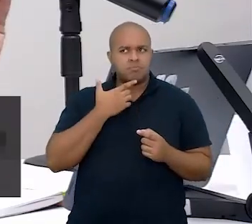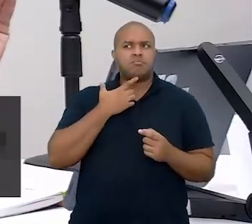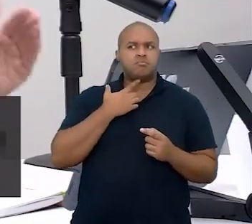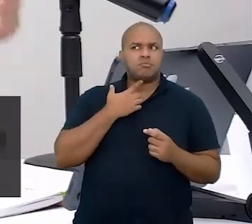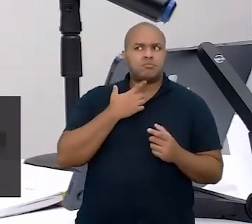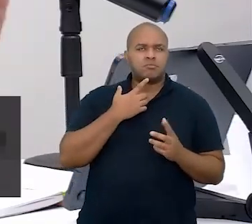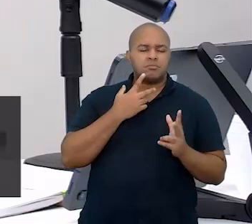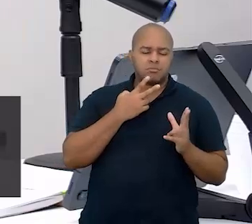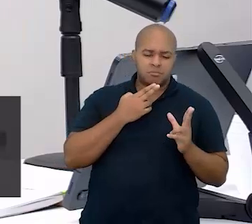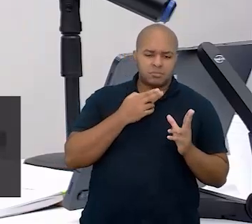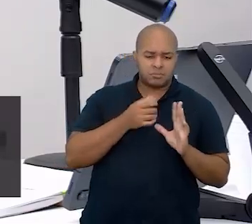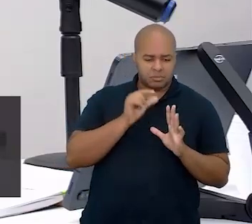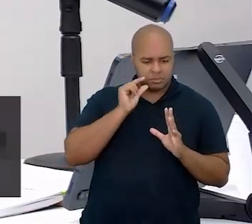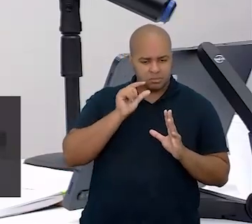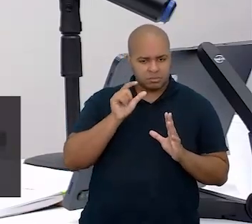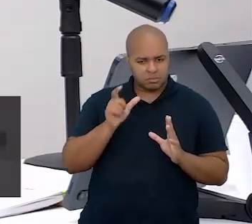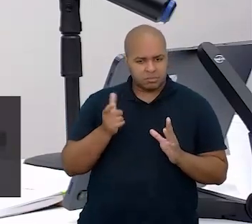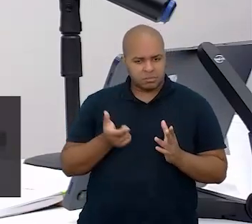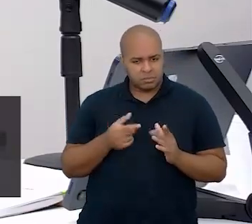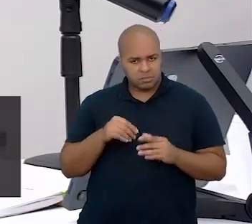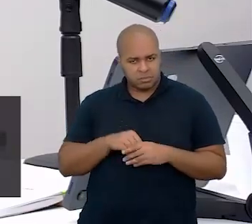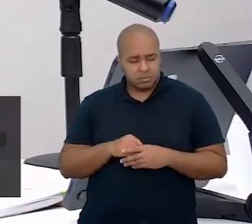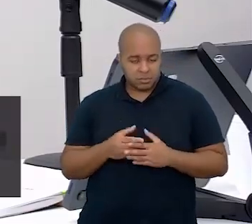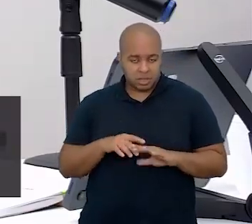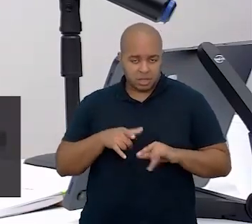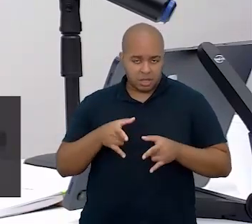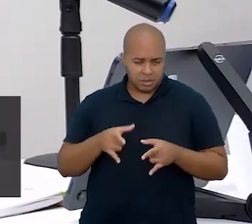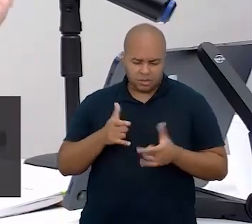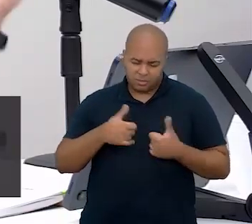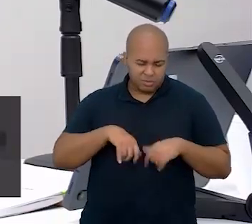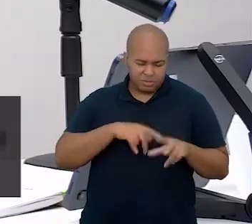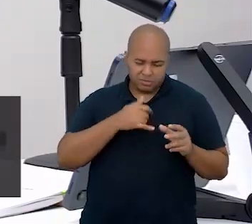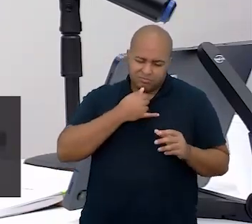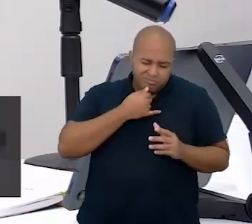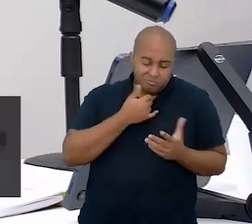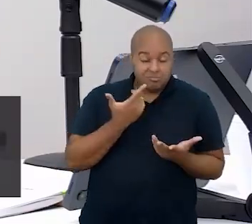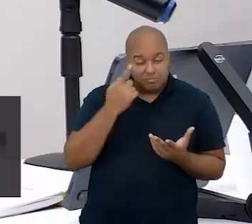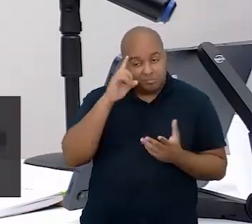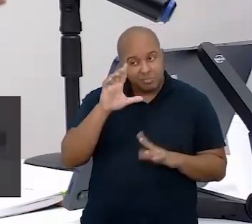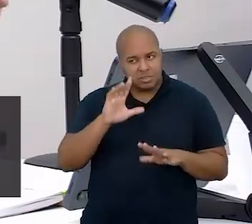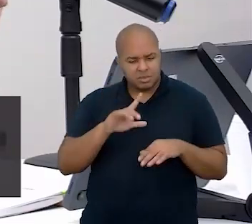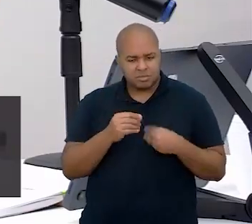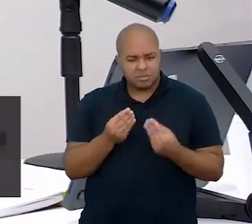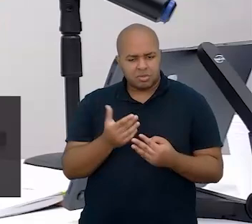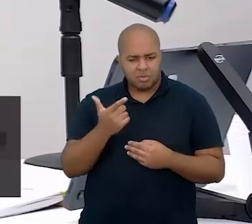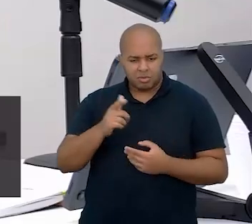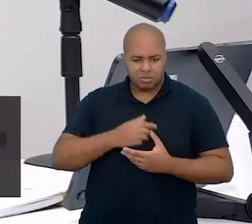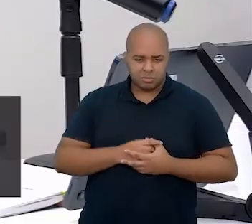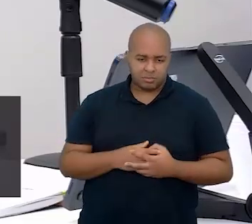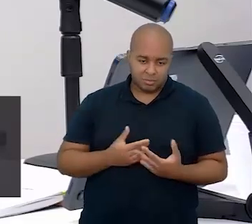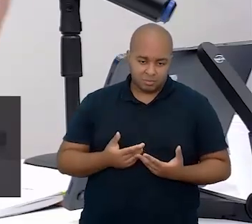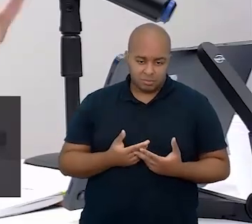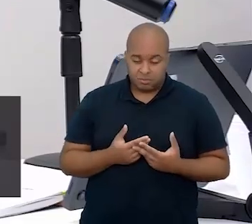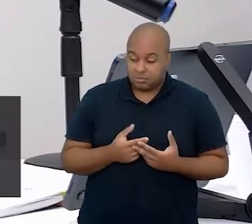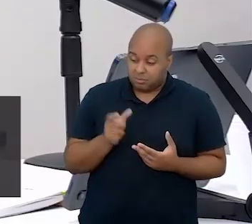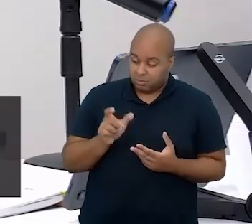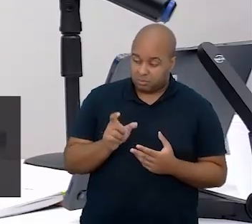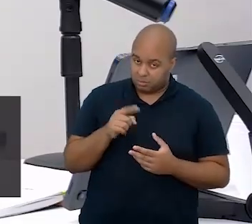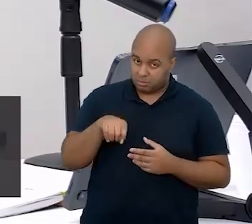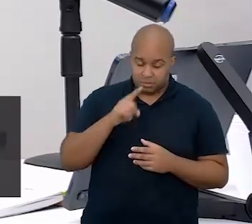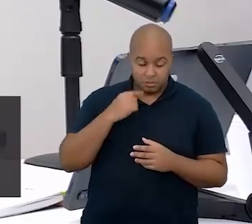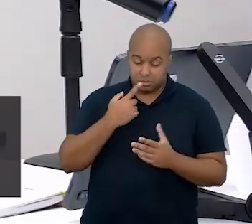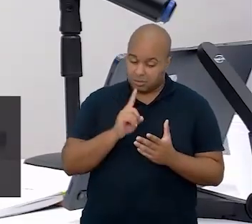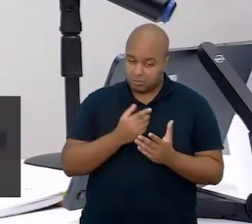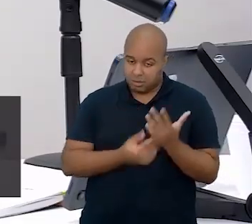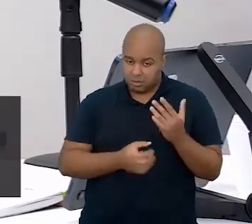no sono, a gente prega o chiclé na cama. Não fique triste, um dia lhe dou outro e esse você